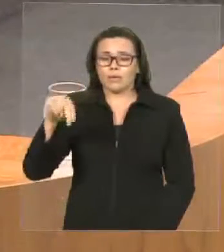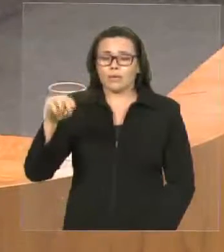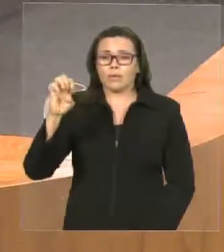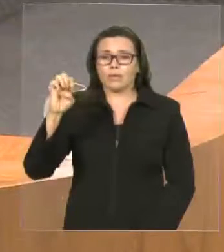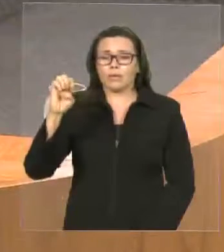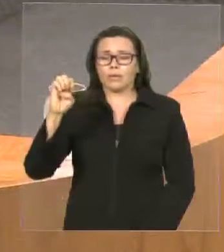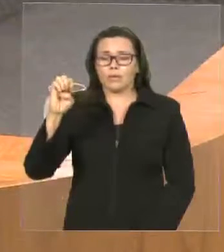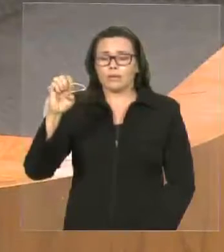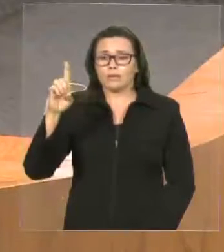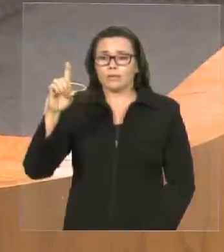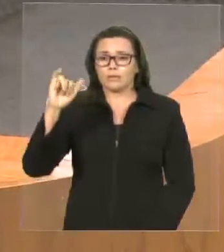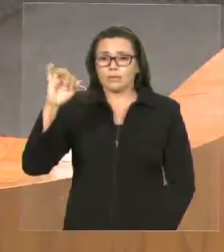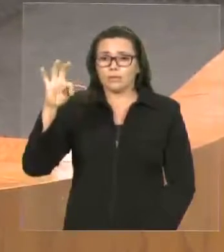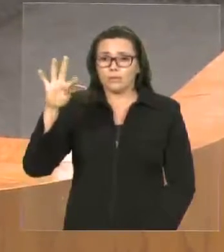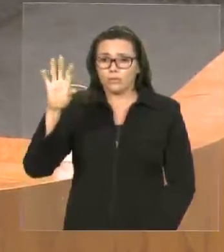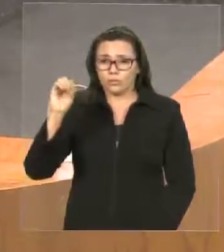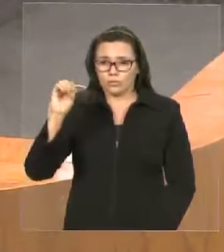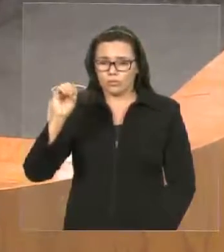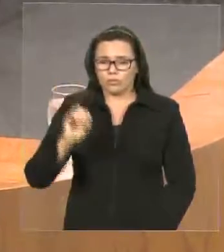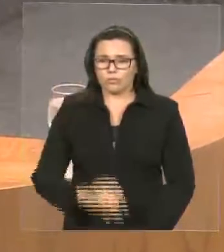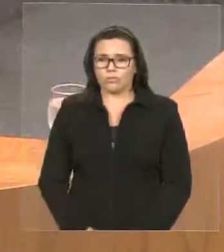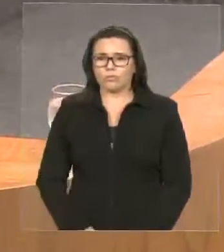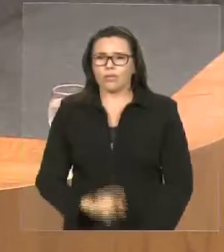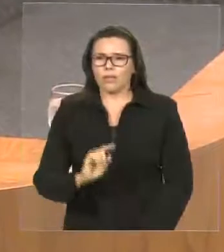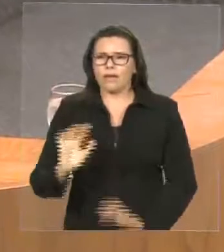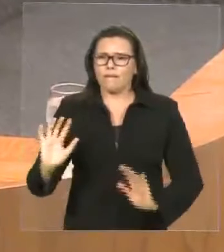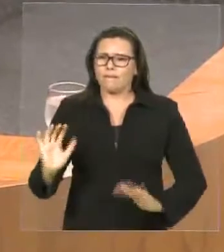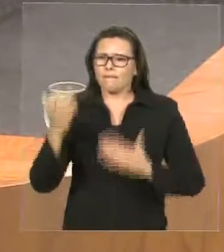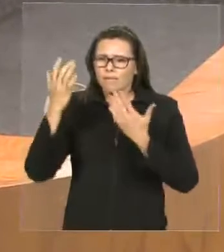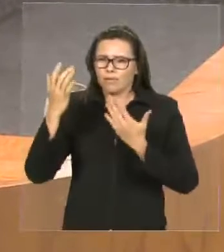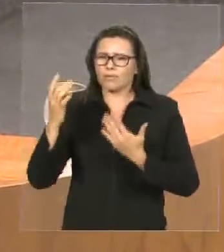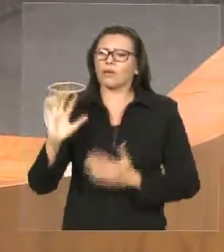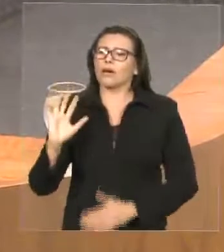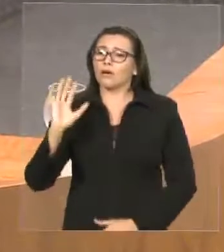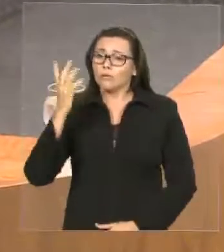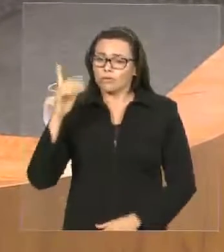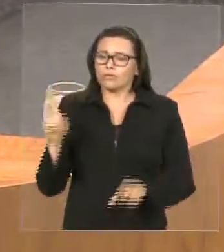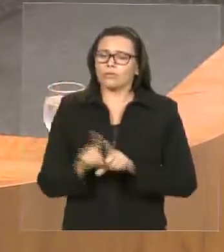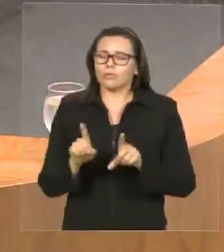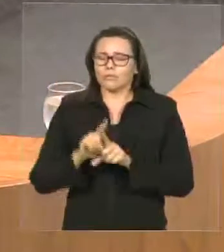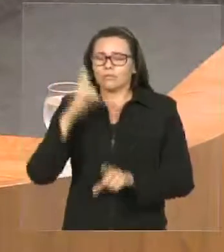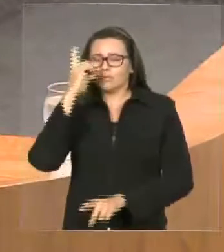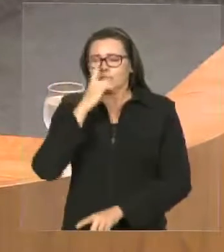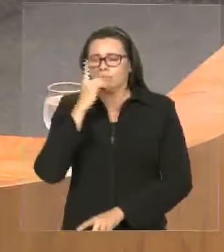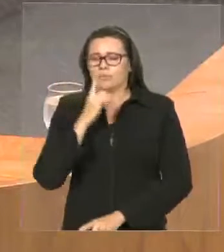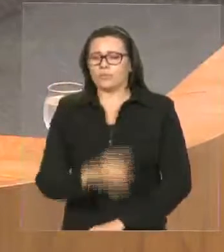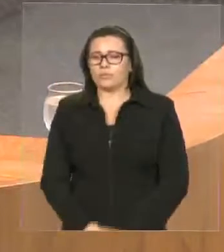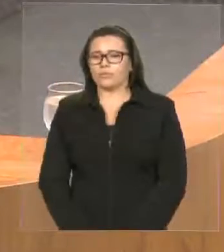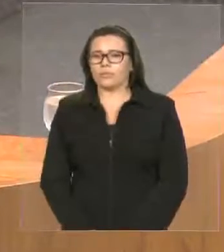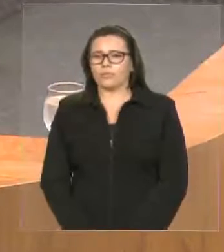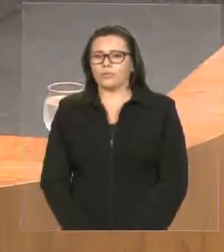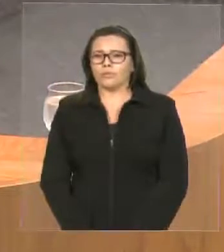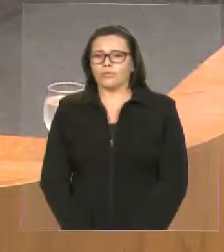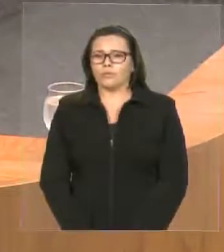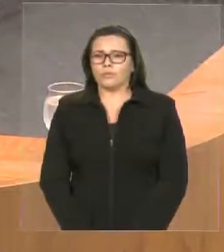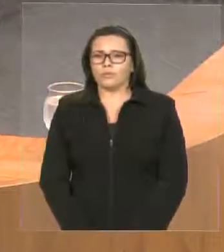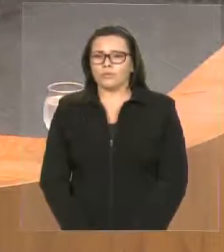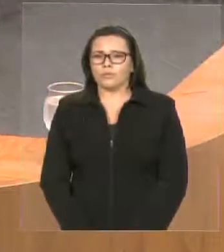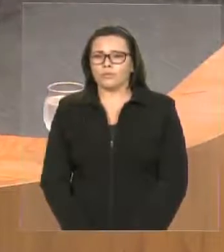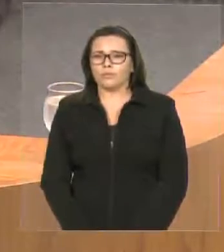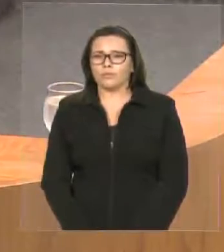grandiosa, onde aconteceu também nesse domingo, e uma grande